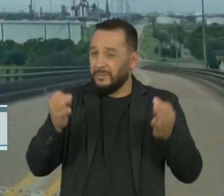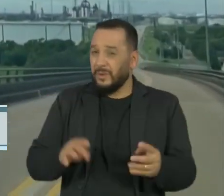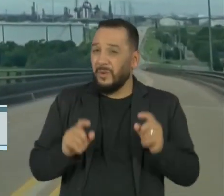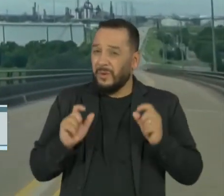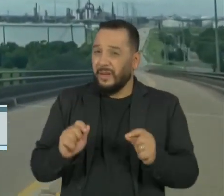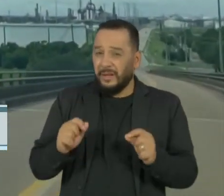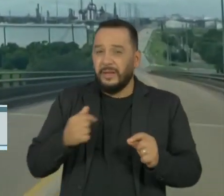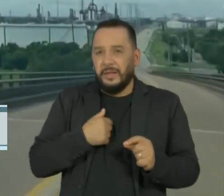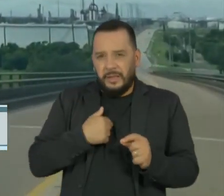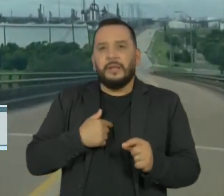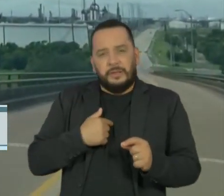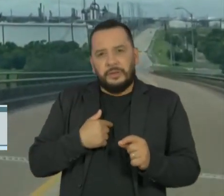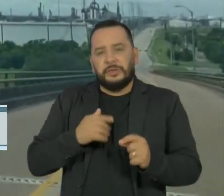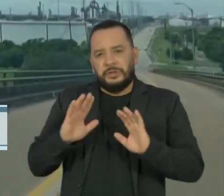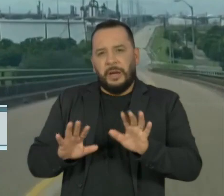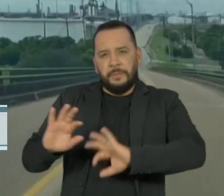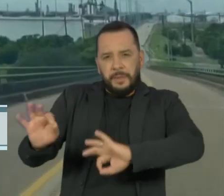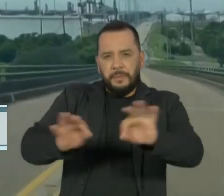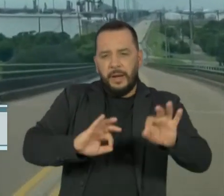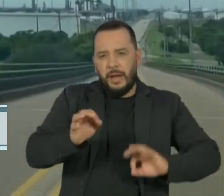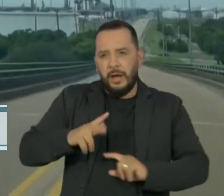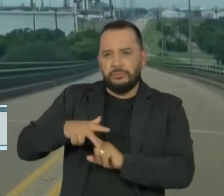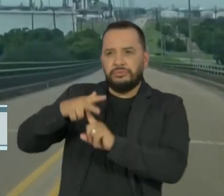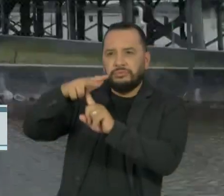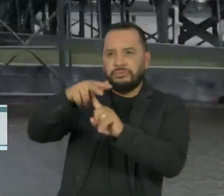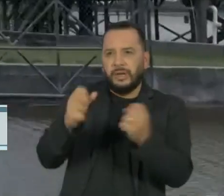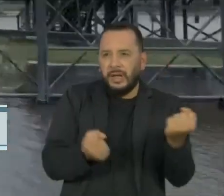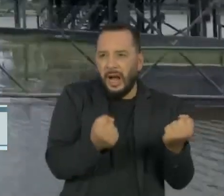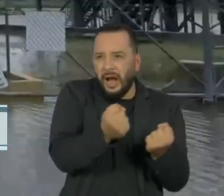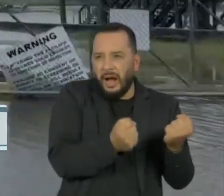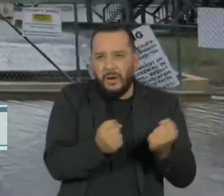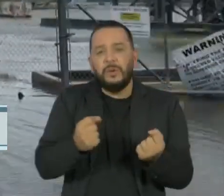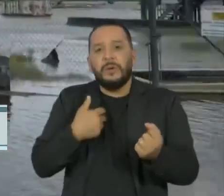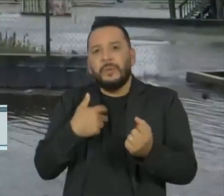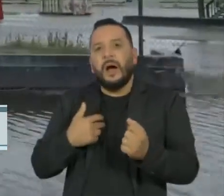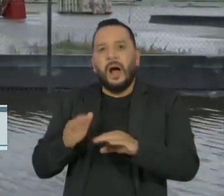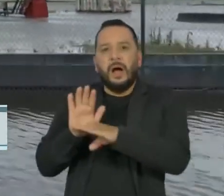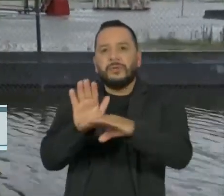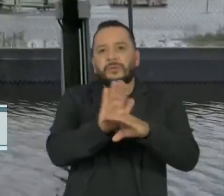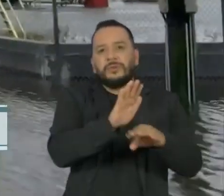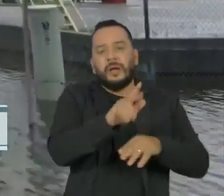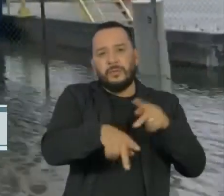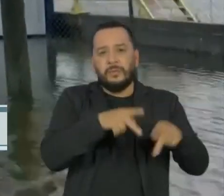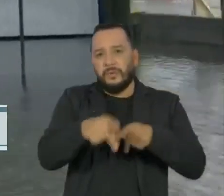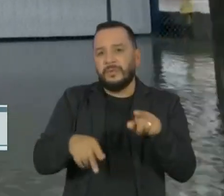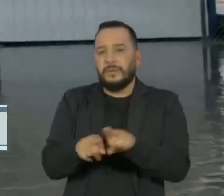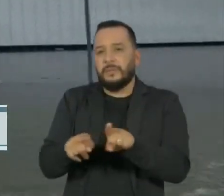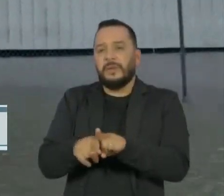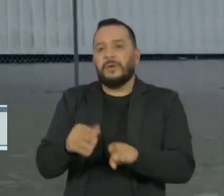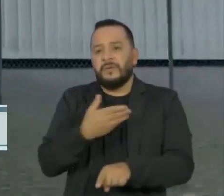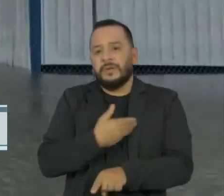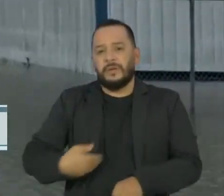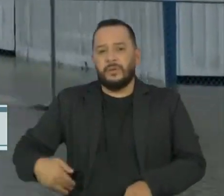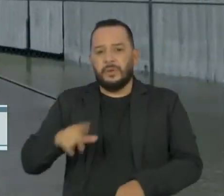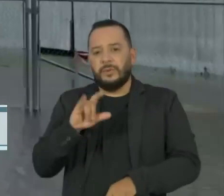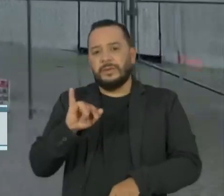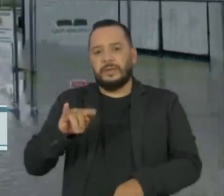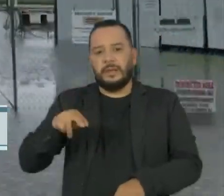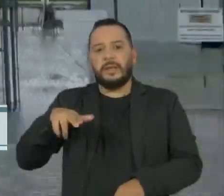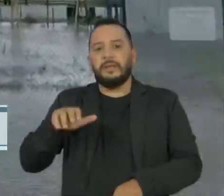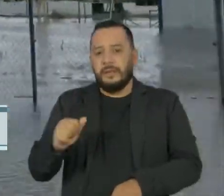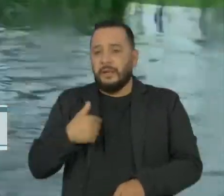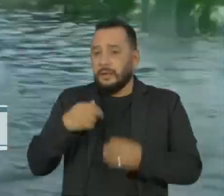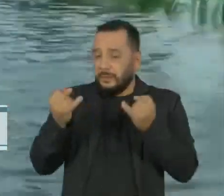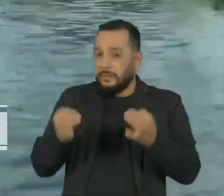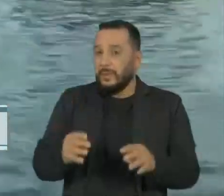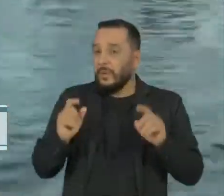estava preparada com veículos e helicópteros de resgate, enquanto o governador da Louisiana declarou que toda a Guarda Nacional